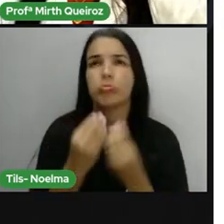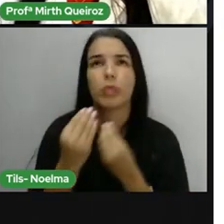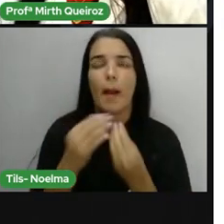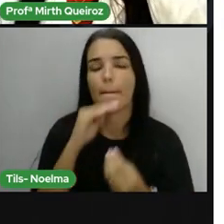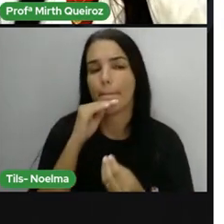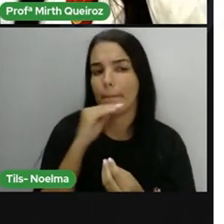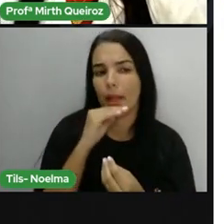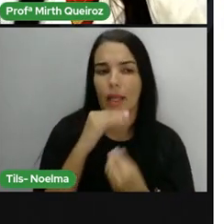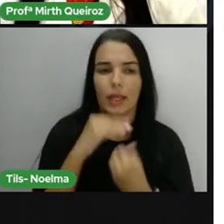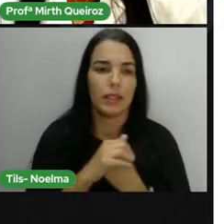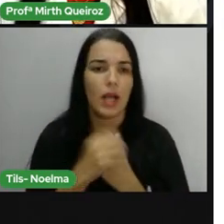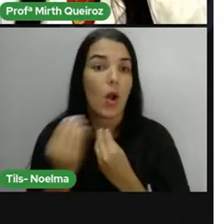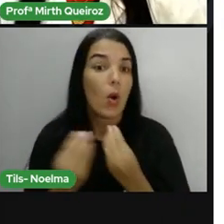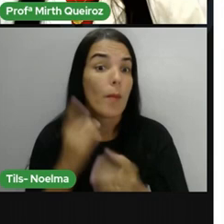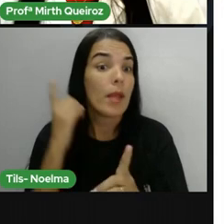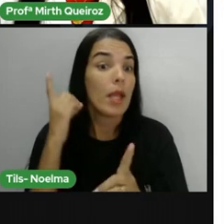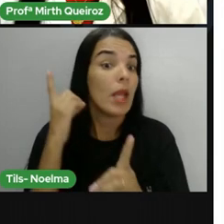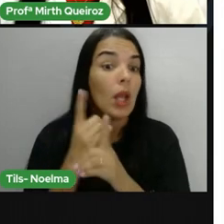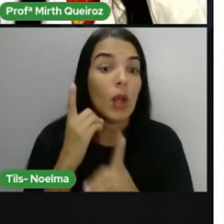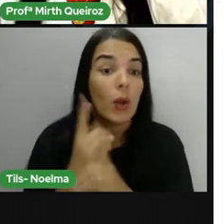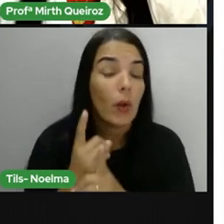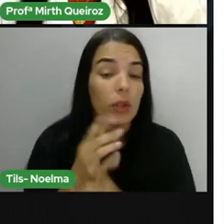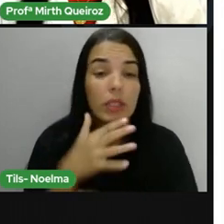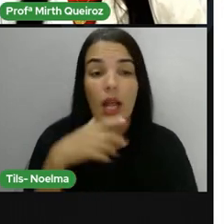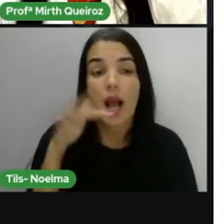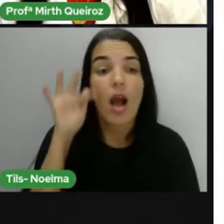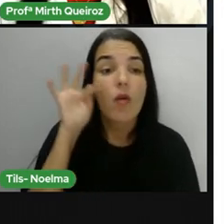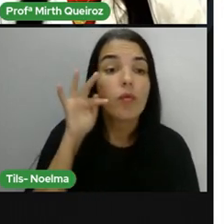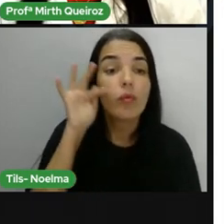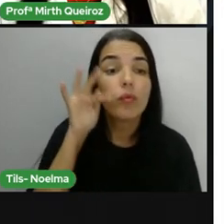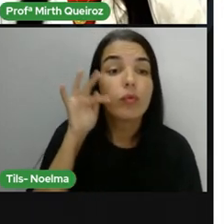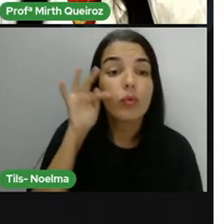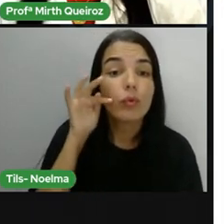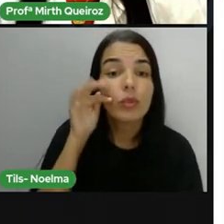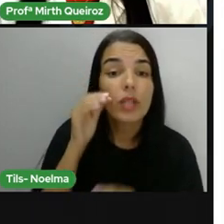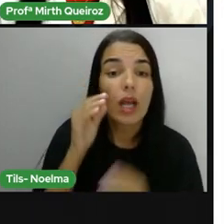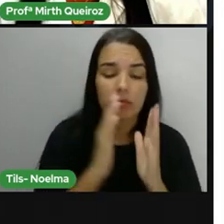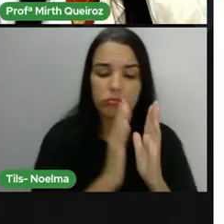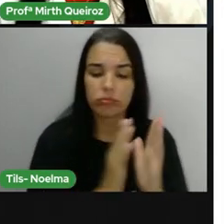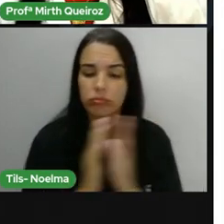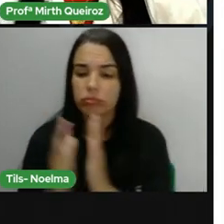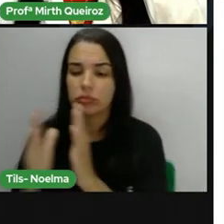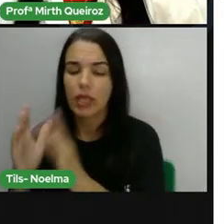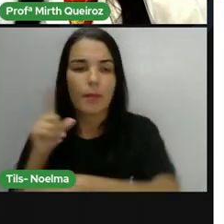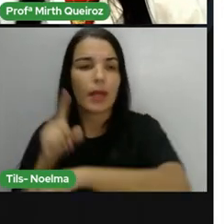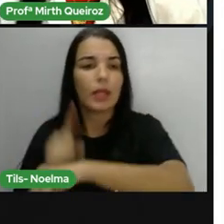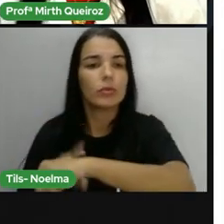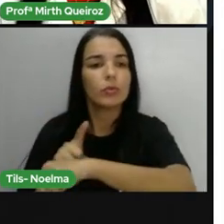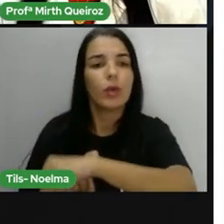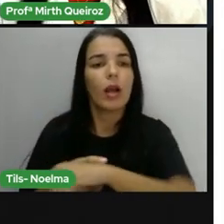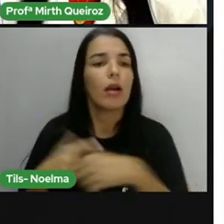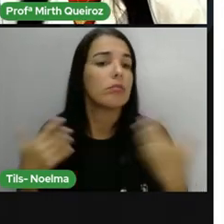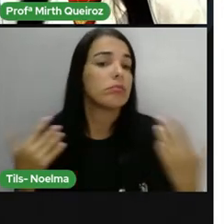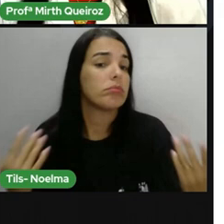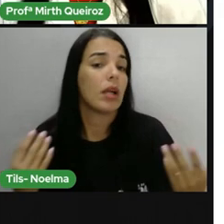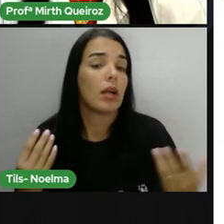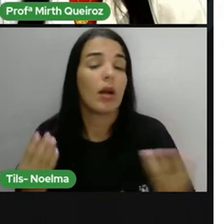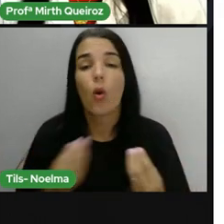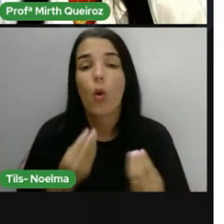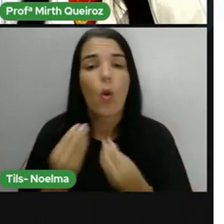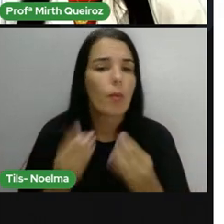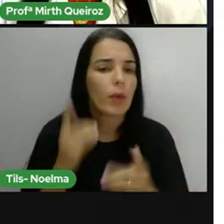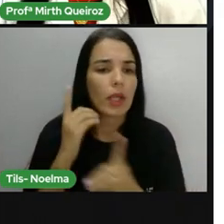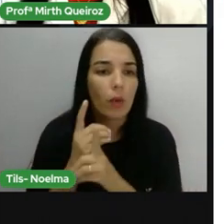manga? Como a gente encontra essas frutas em outras épocas do ano? Se é por safra, como é que a gente